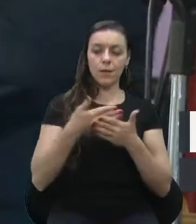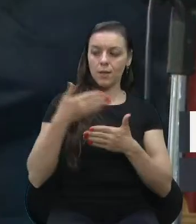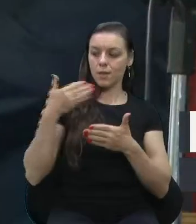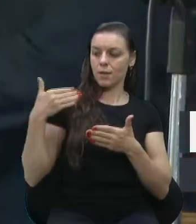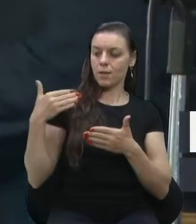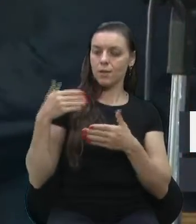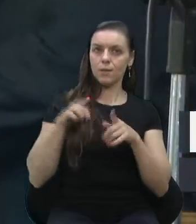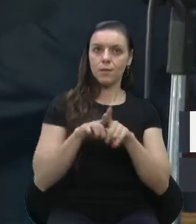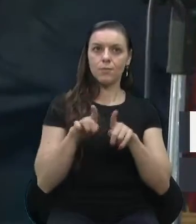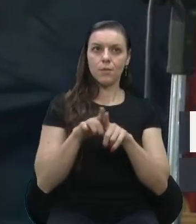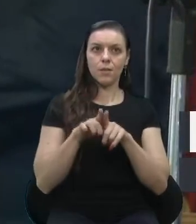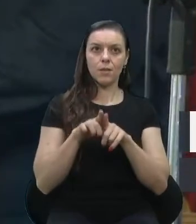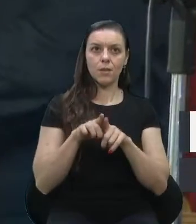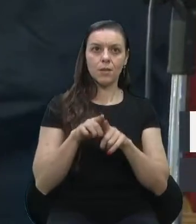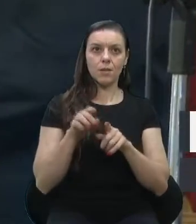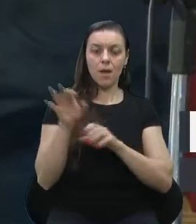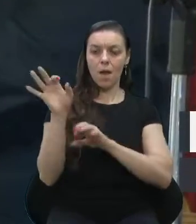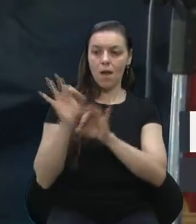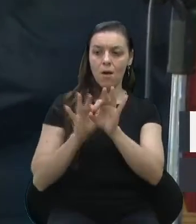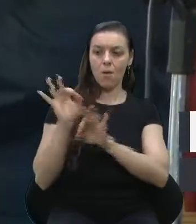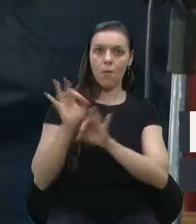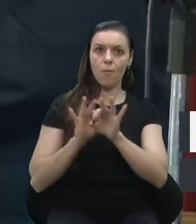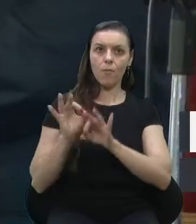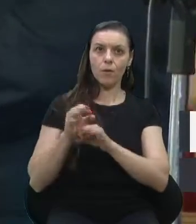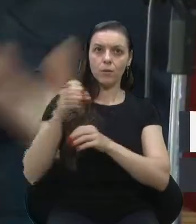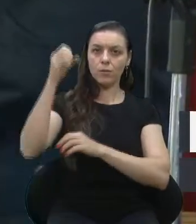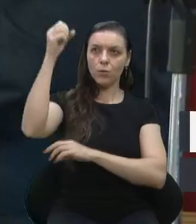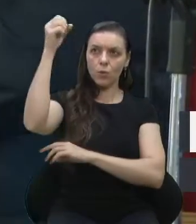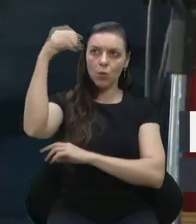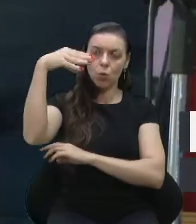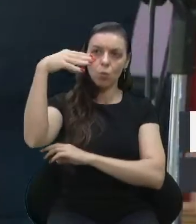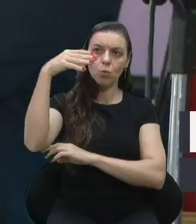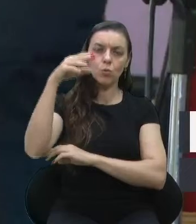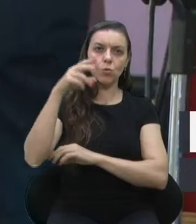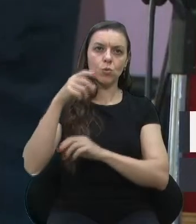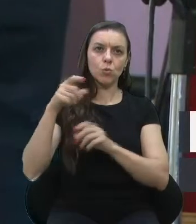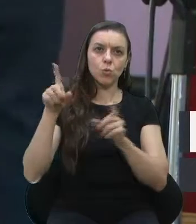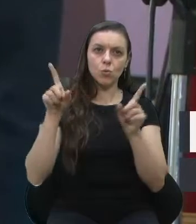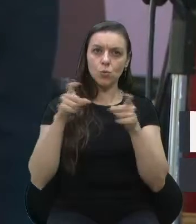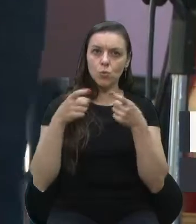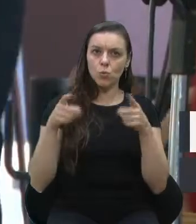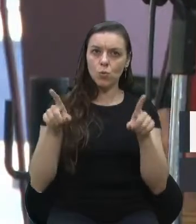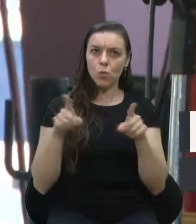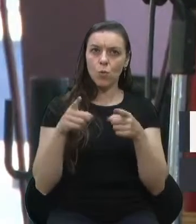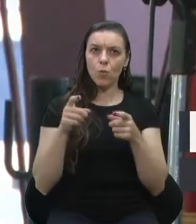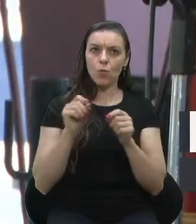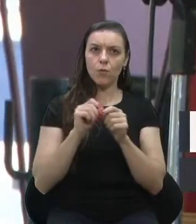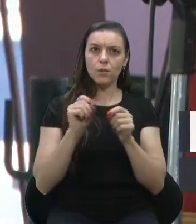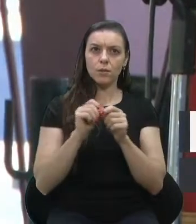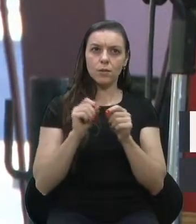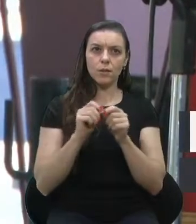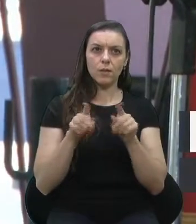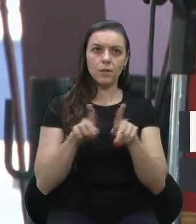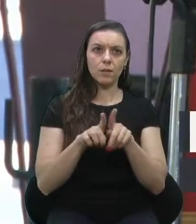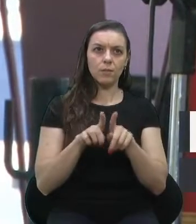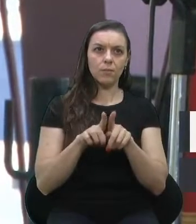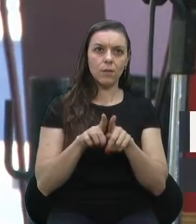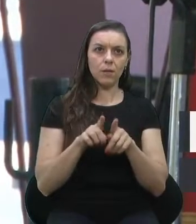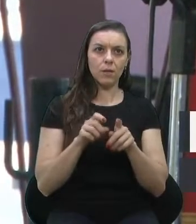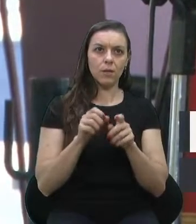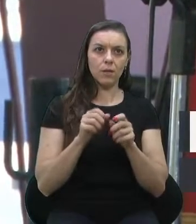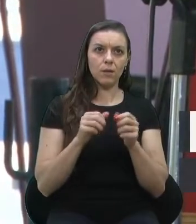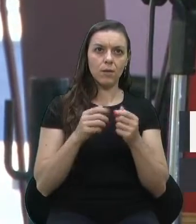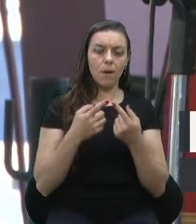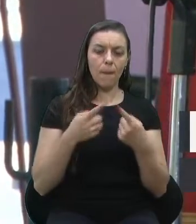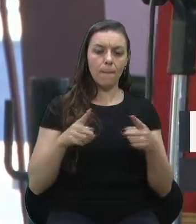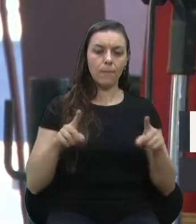que estão aqui arrumando a luz, o som, que estão aqui fazendo também a magia da